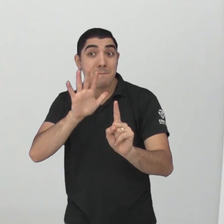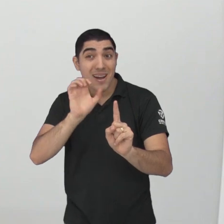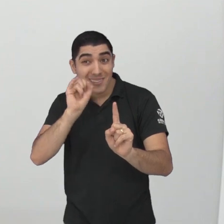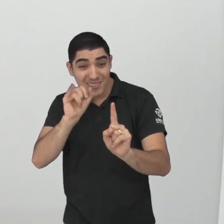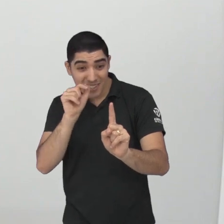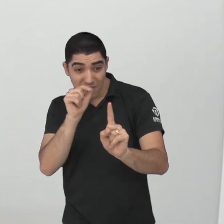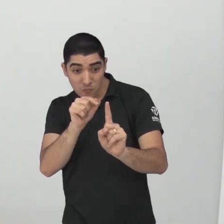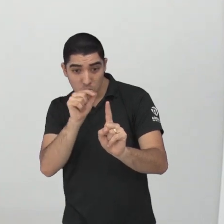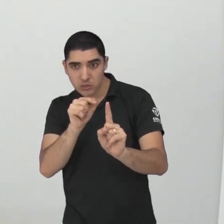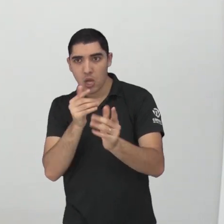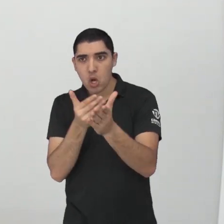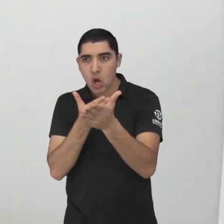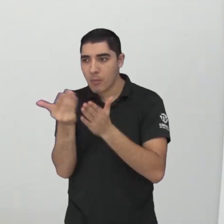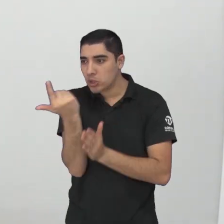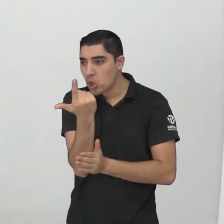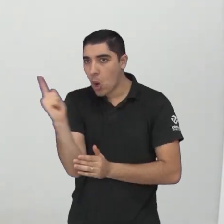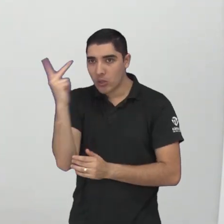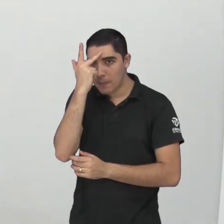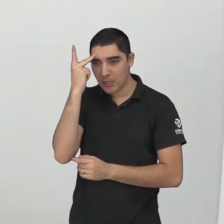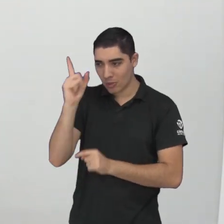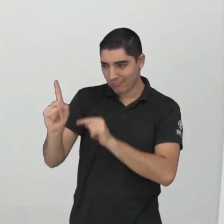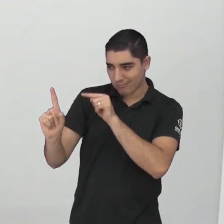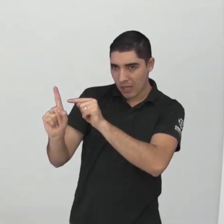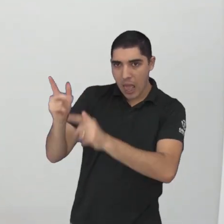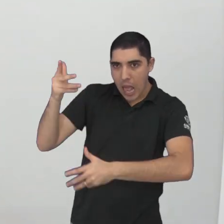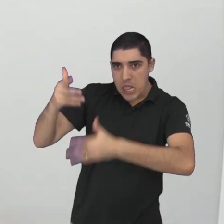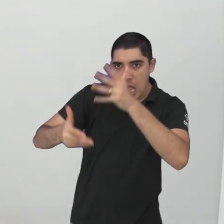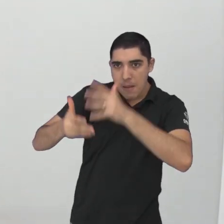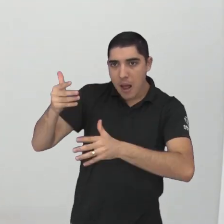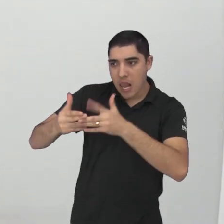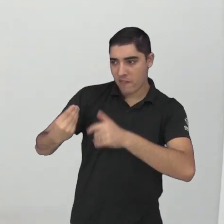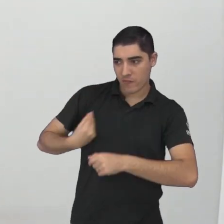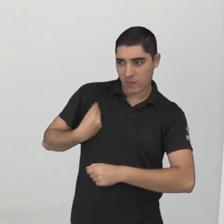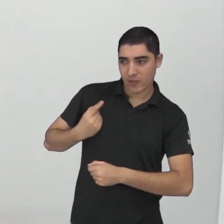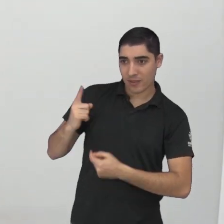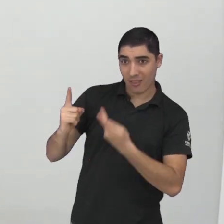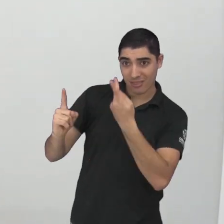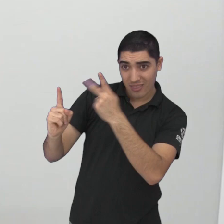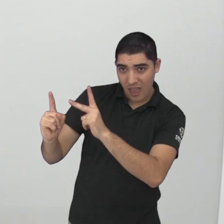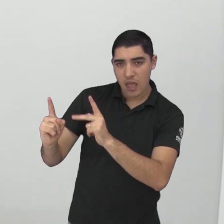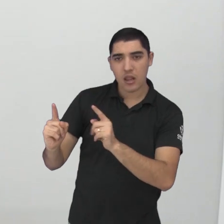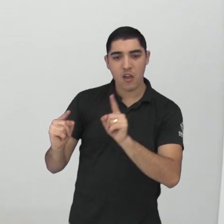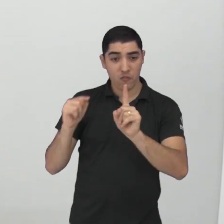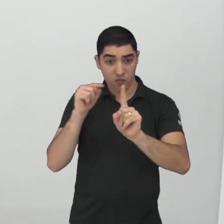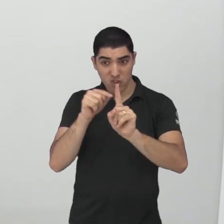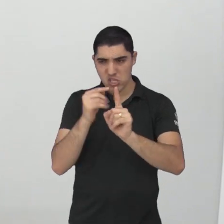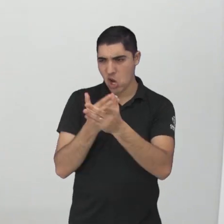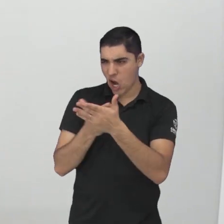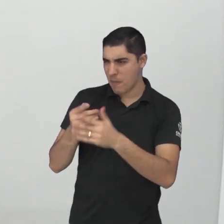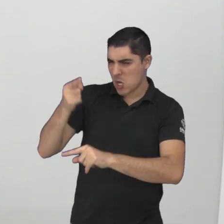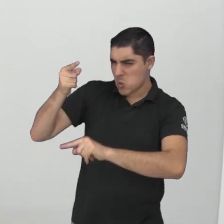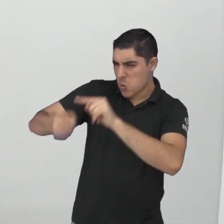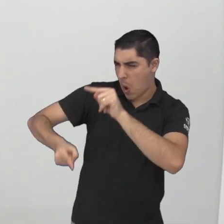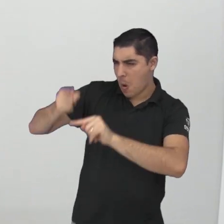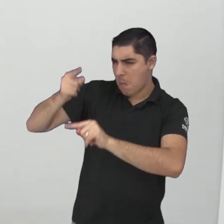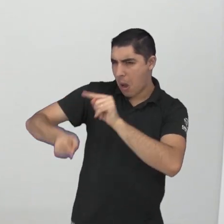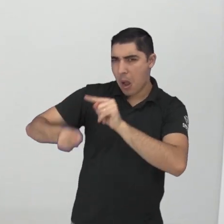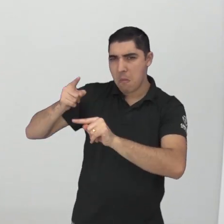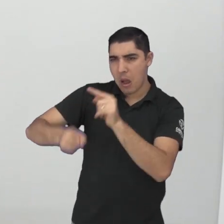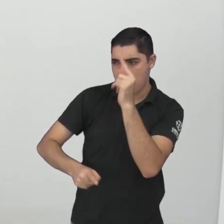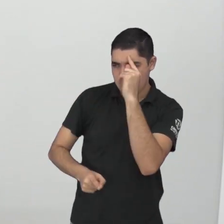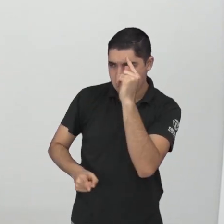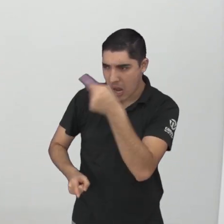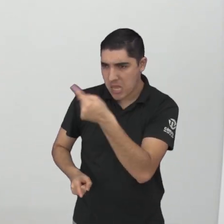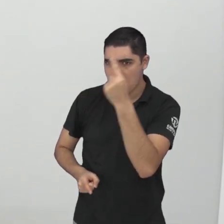interfere de fato na vida das outras pessoas quando ela impede o direito das outras pessoas de ir e